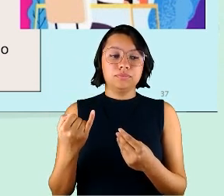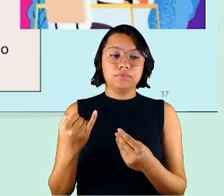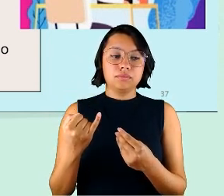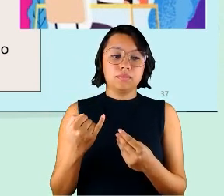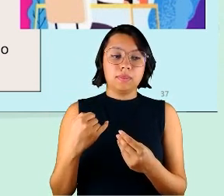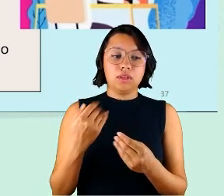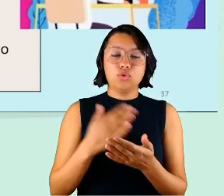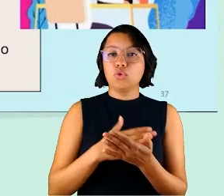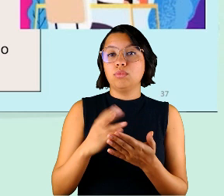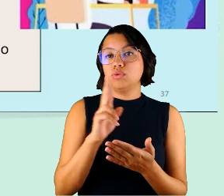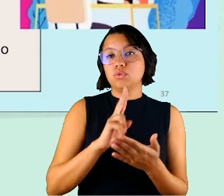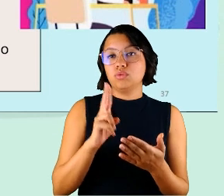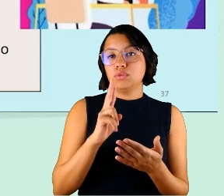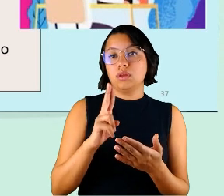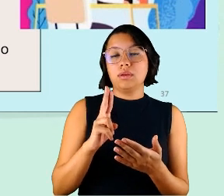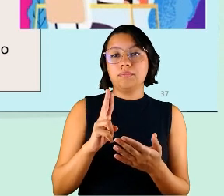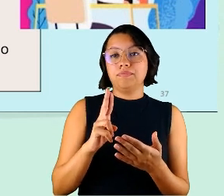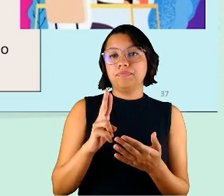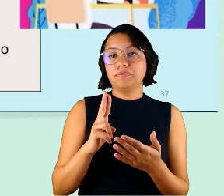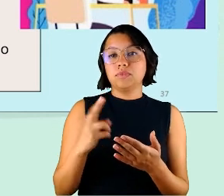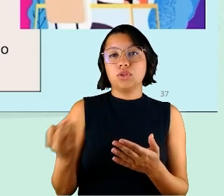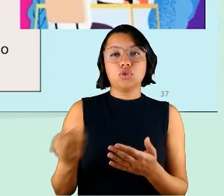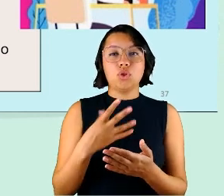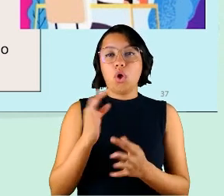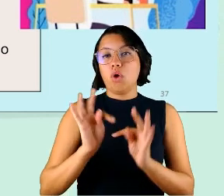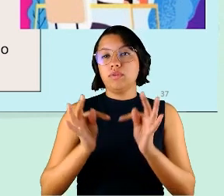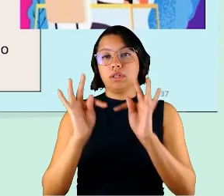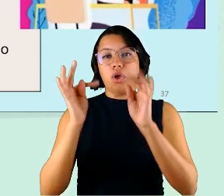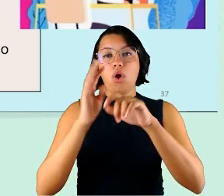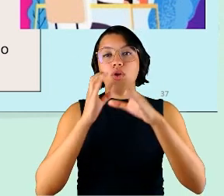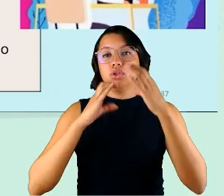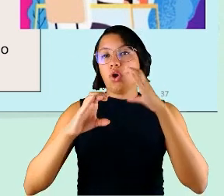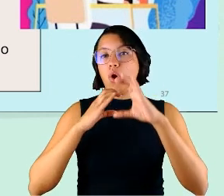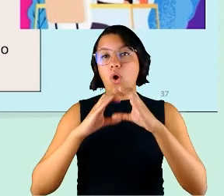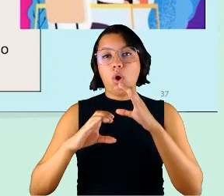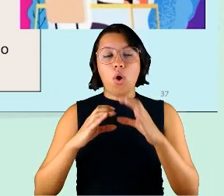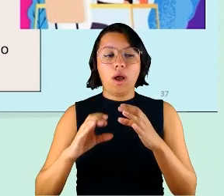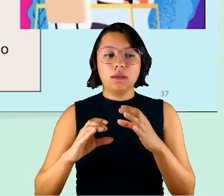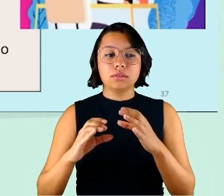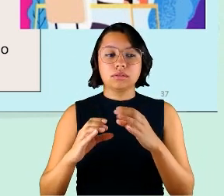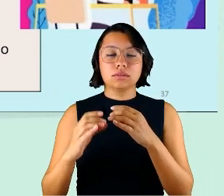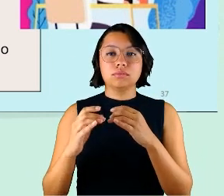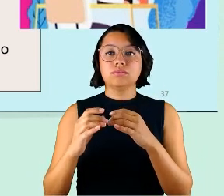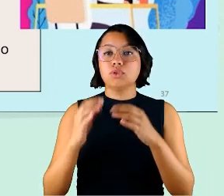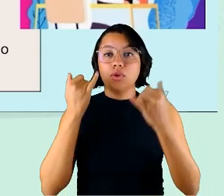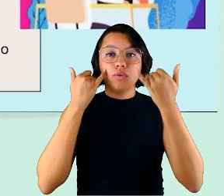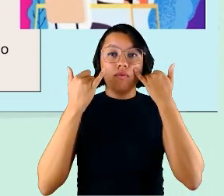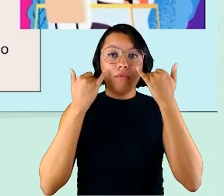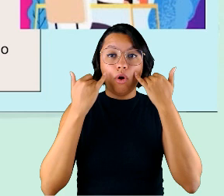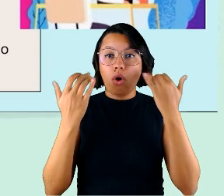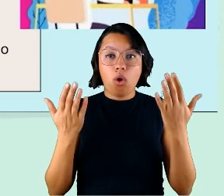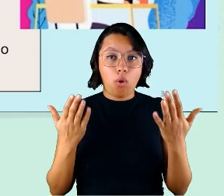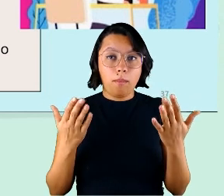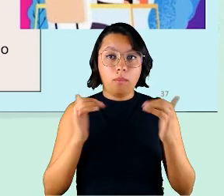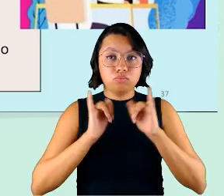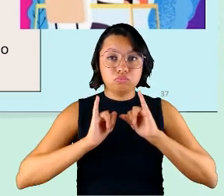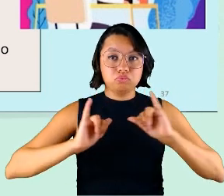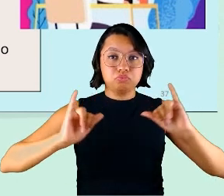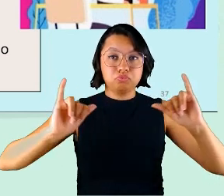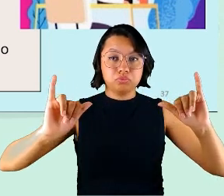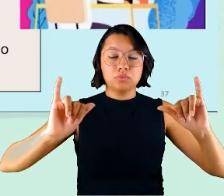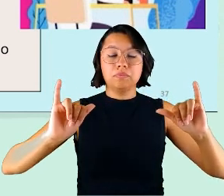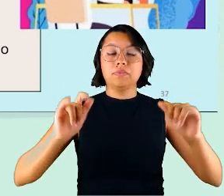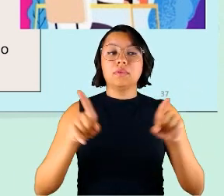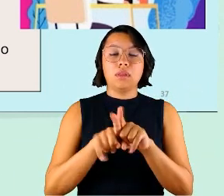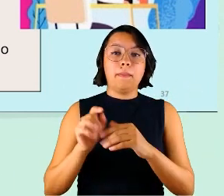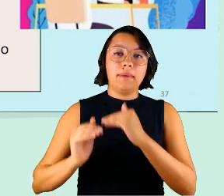a utilizar os recursos das novas tecnologias de comunicação de informação né que nos também